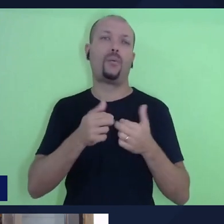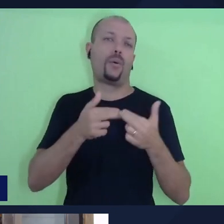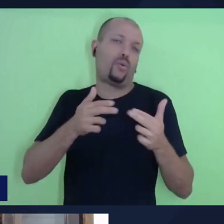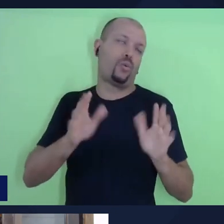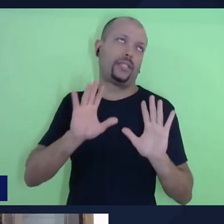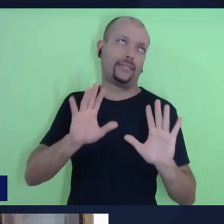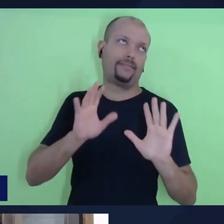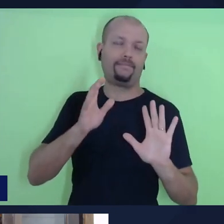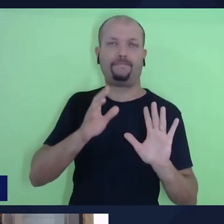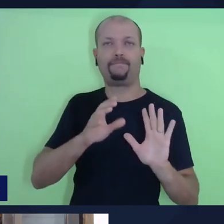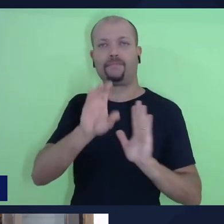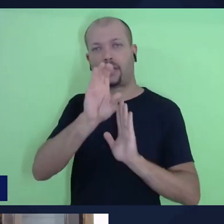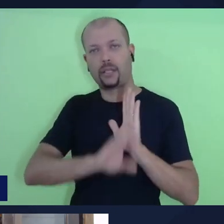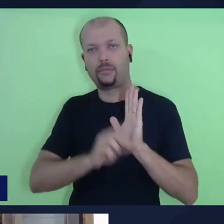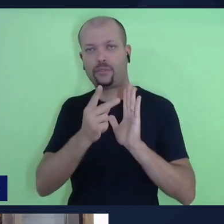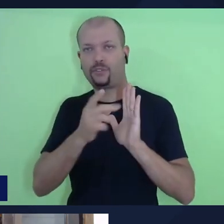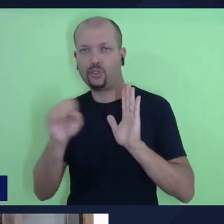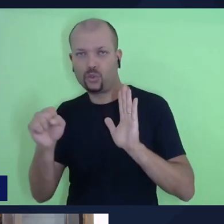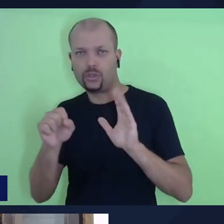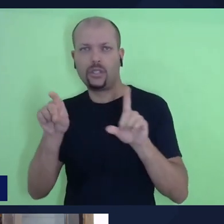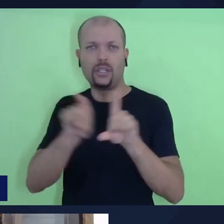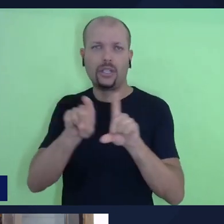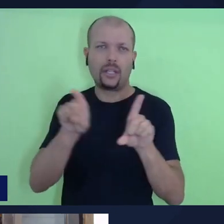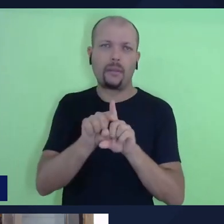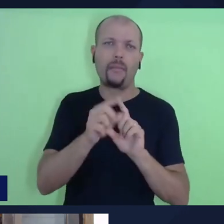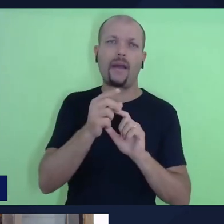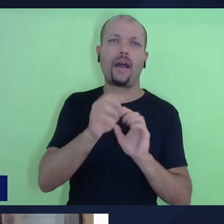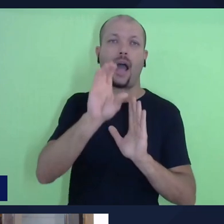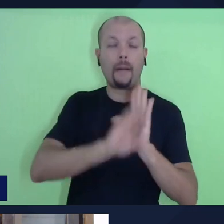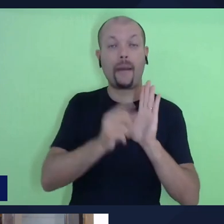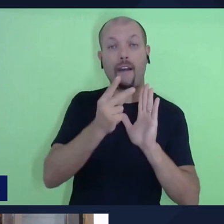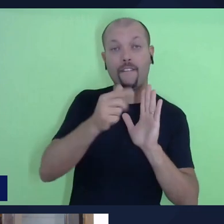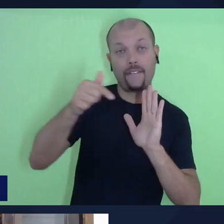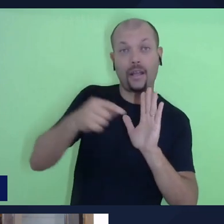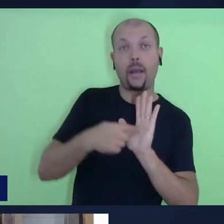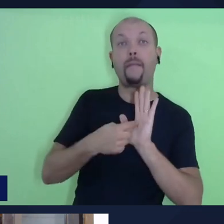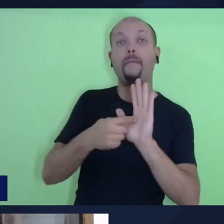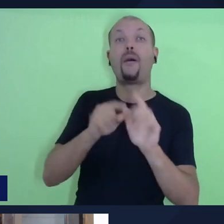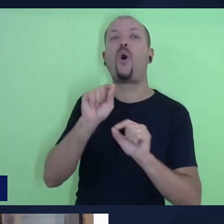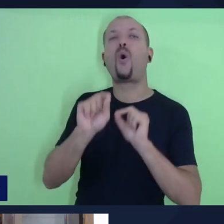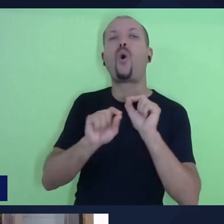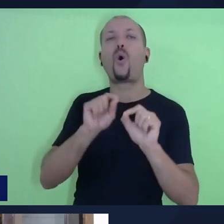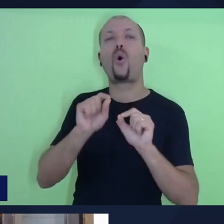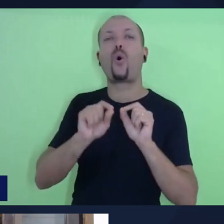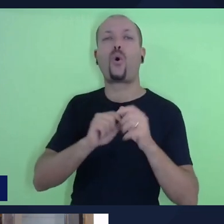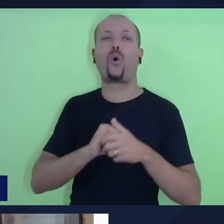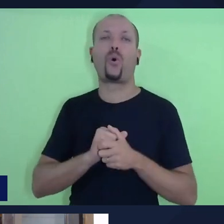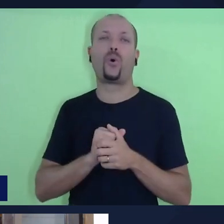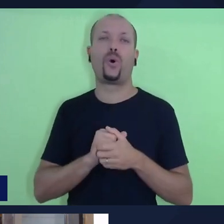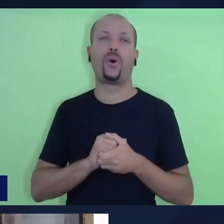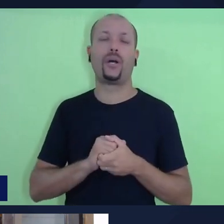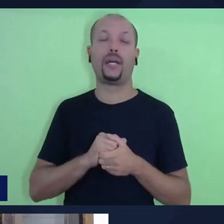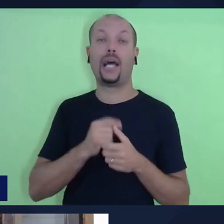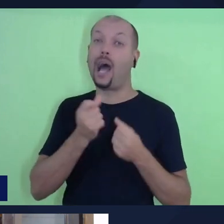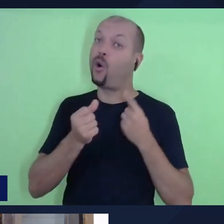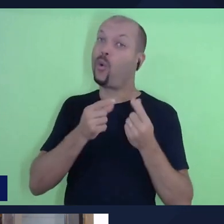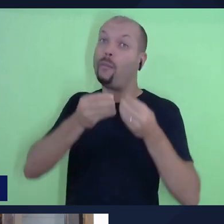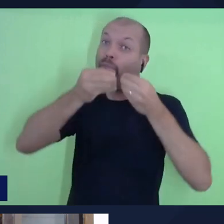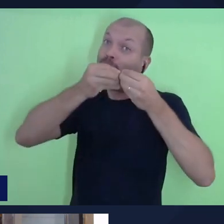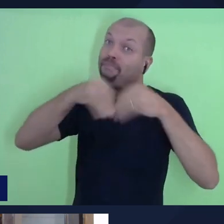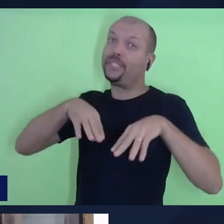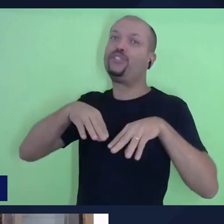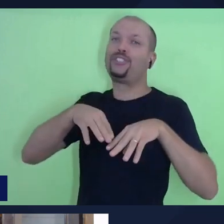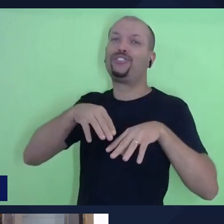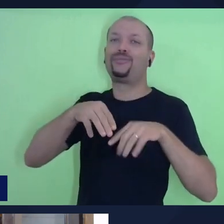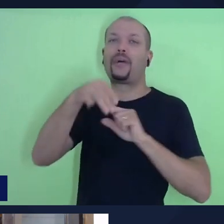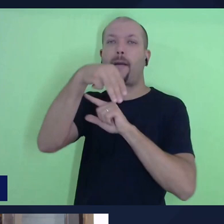capítulo 28, mas no capítulo 27, ele apresenta algumas maldições, ele apresenta algumas